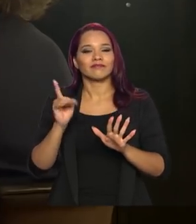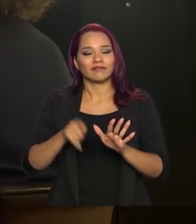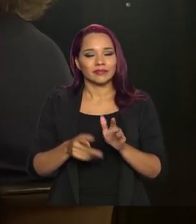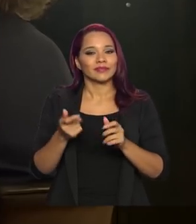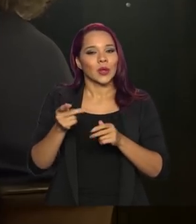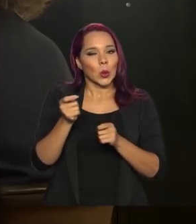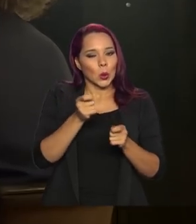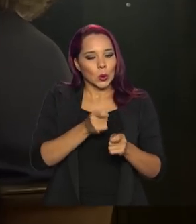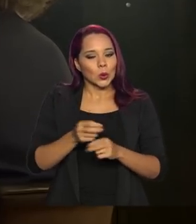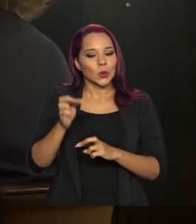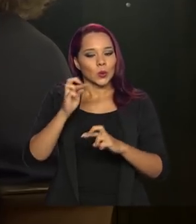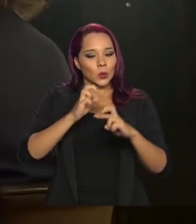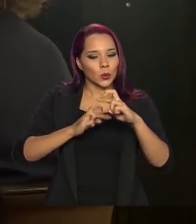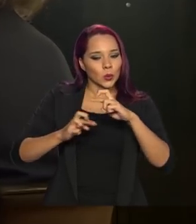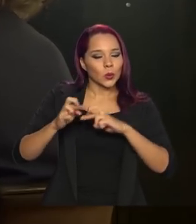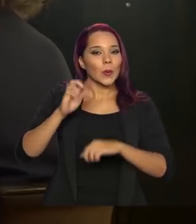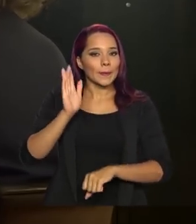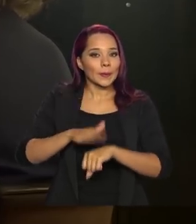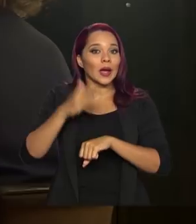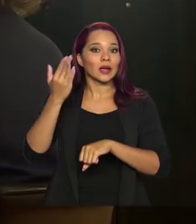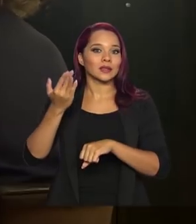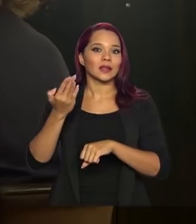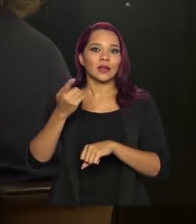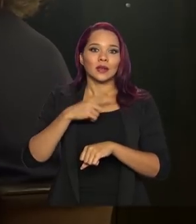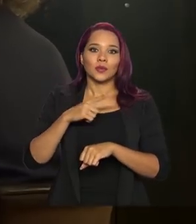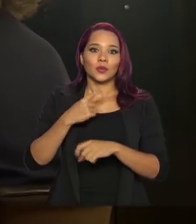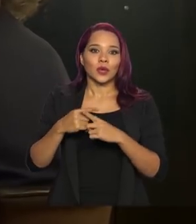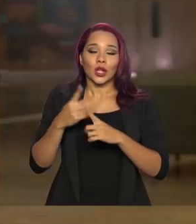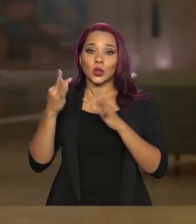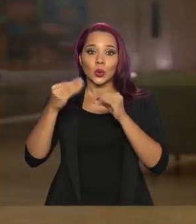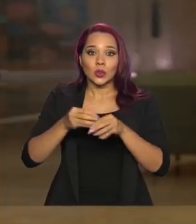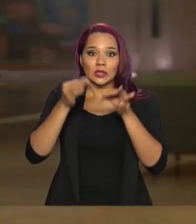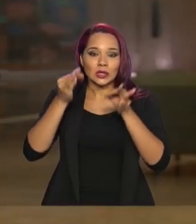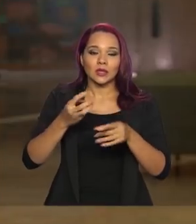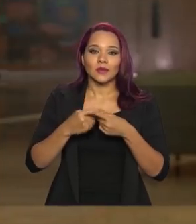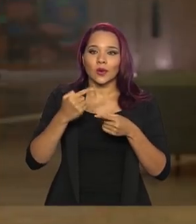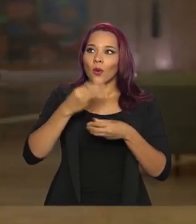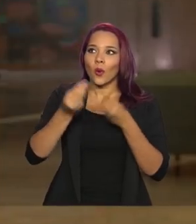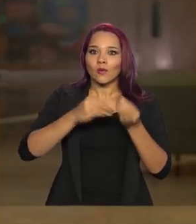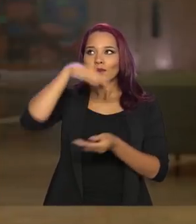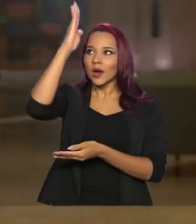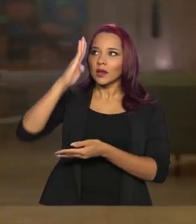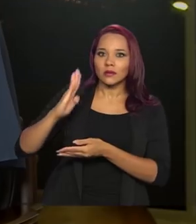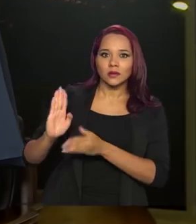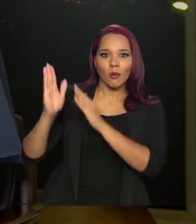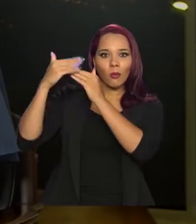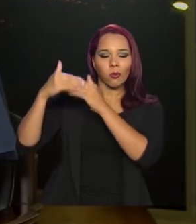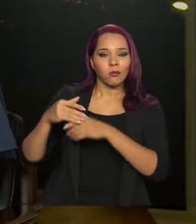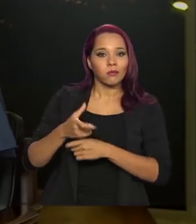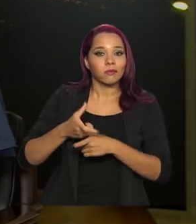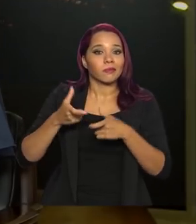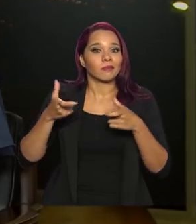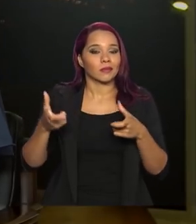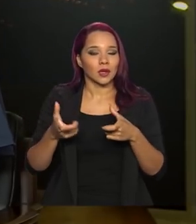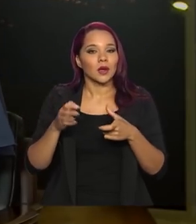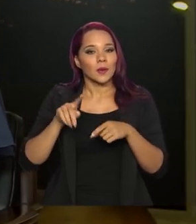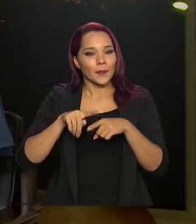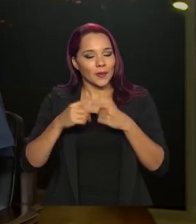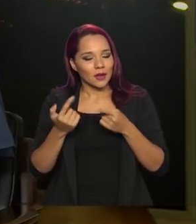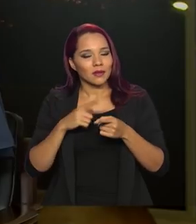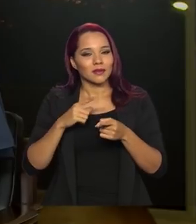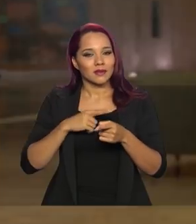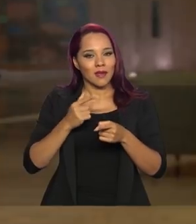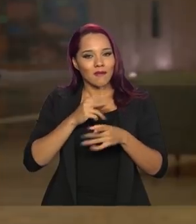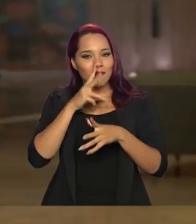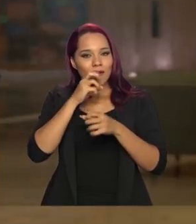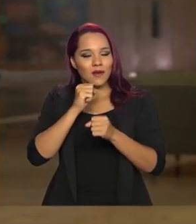um controle maior. Evidentemente, nenhum controle aqui é absoluto, dado o tamanho das nossas fronteiras. Mas as forças de segurança